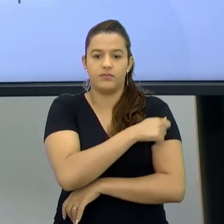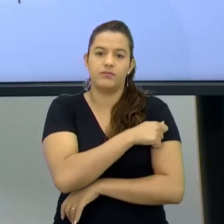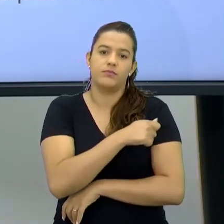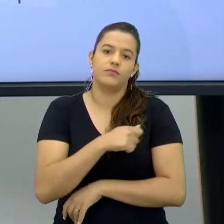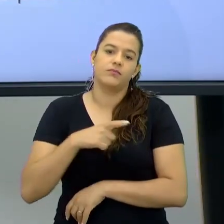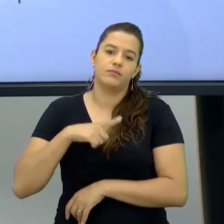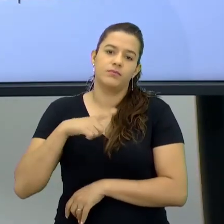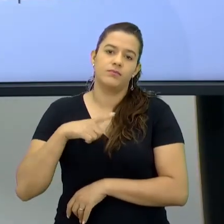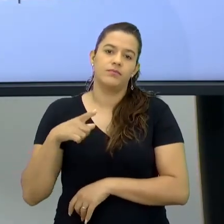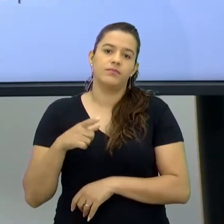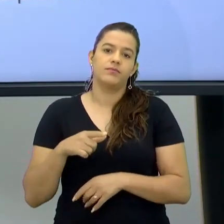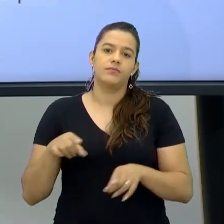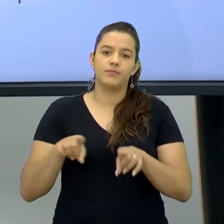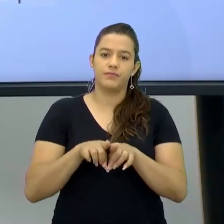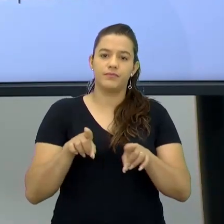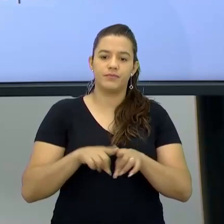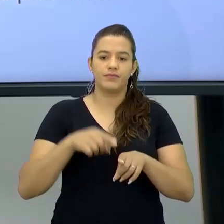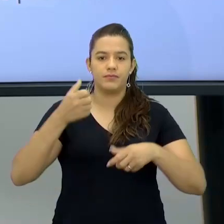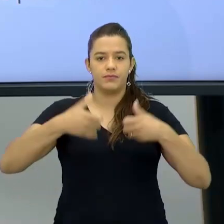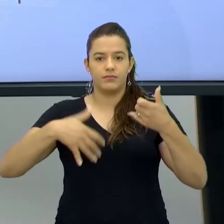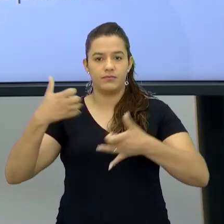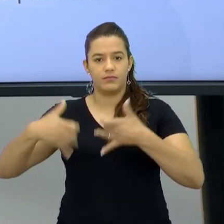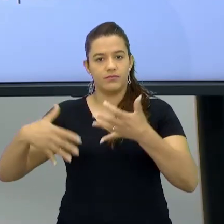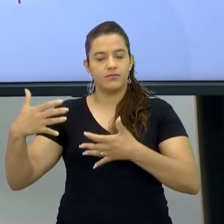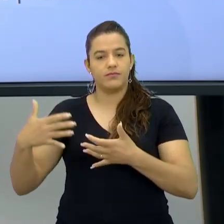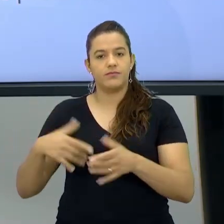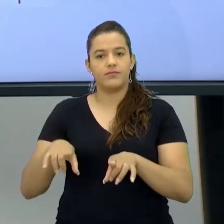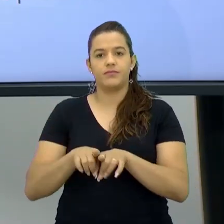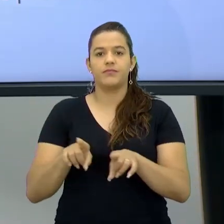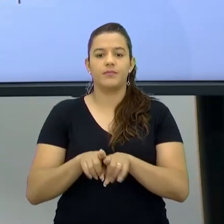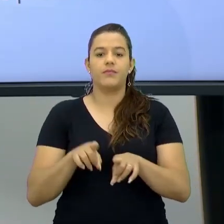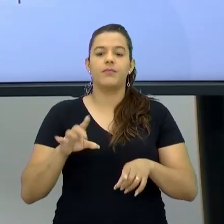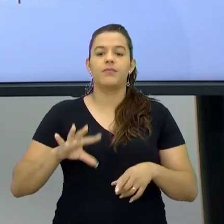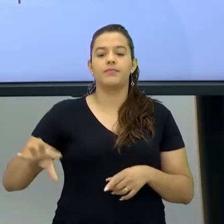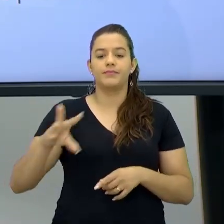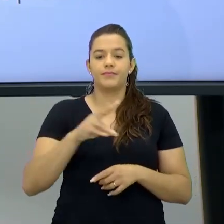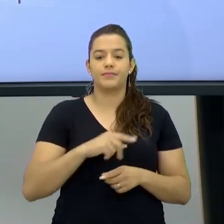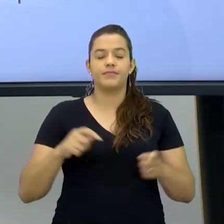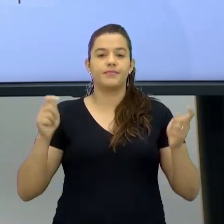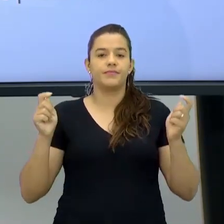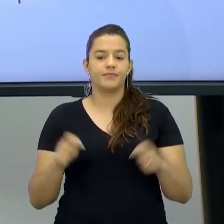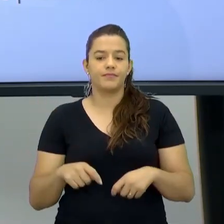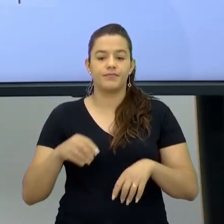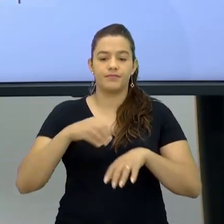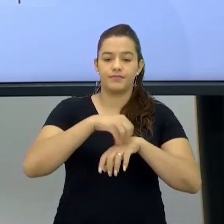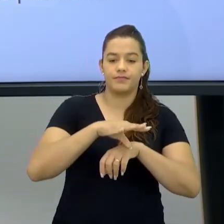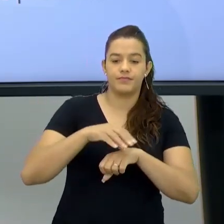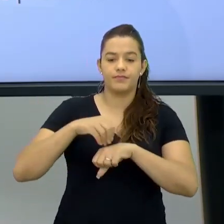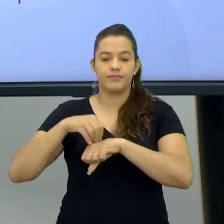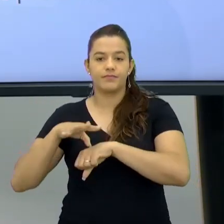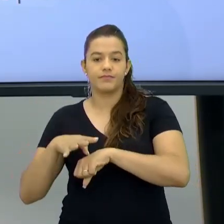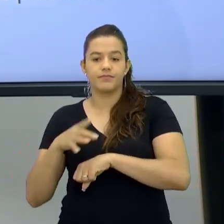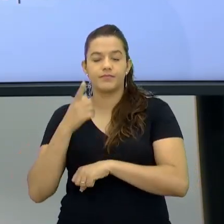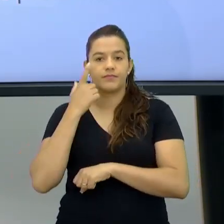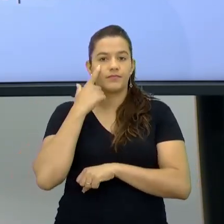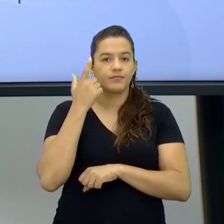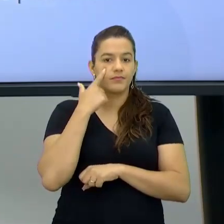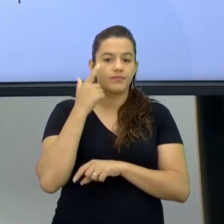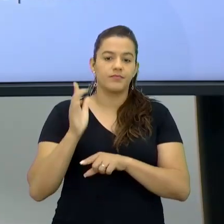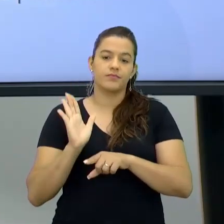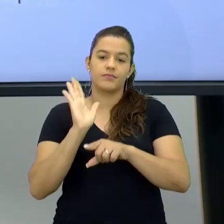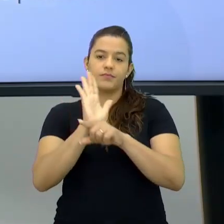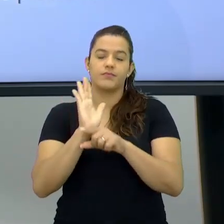está ali Com um papel importantíssimo Do Dicas Verificação Mediador De